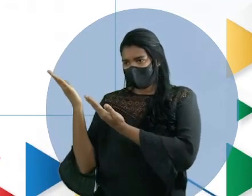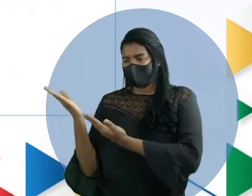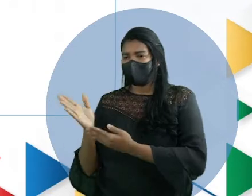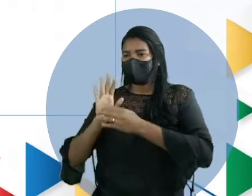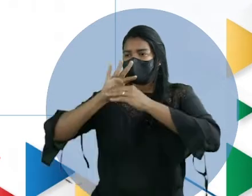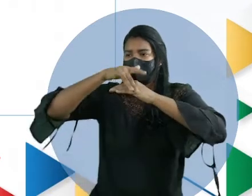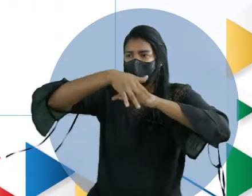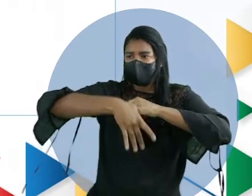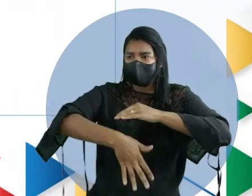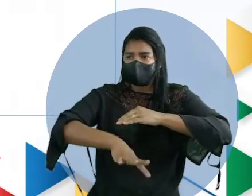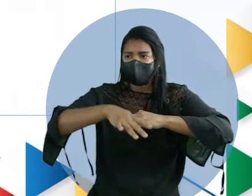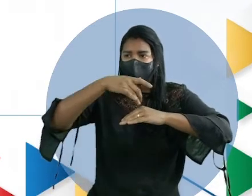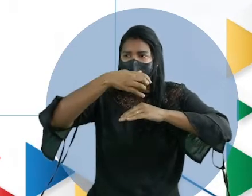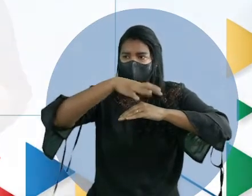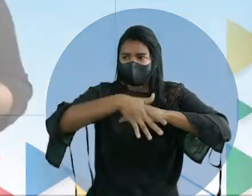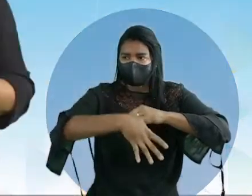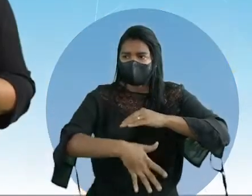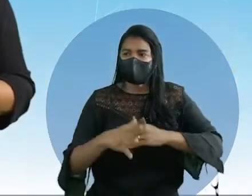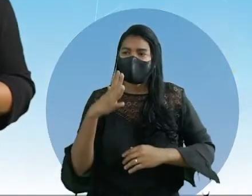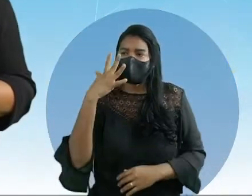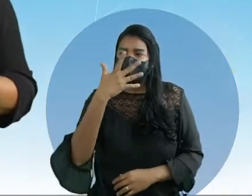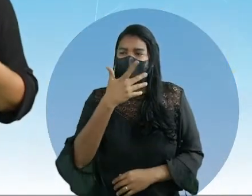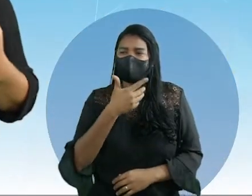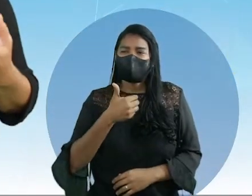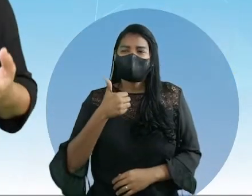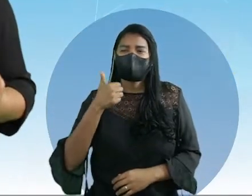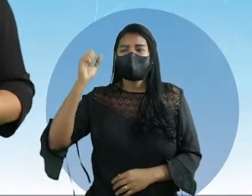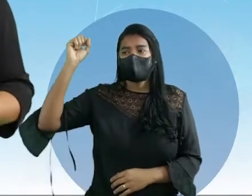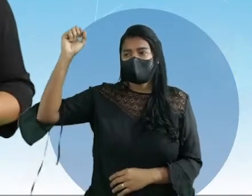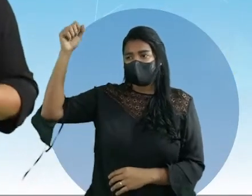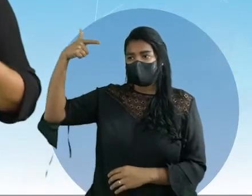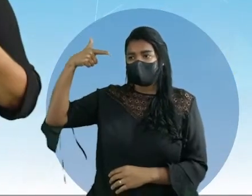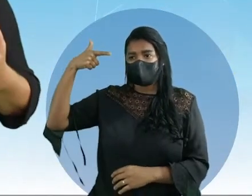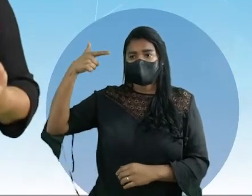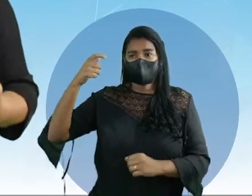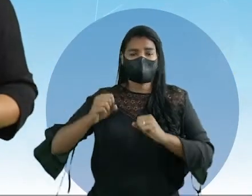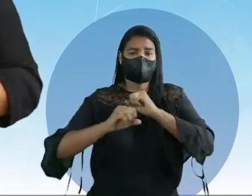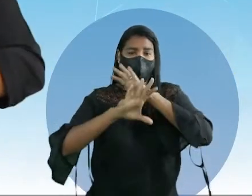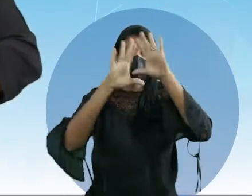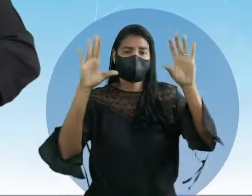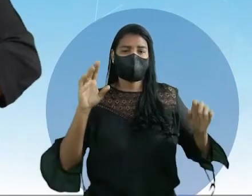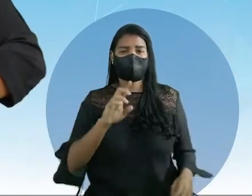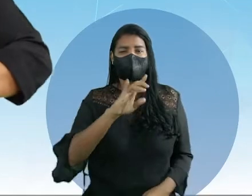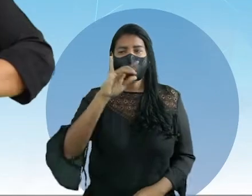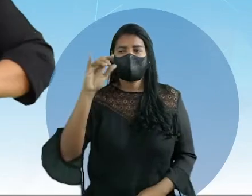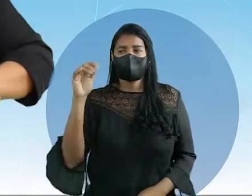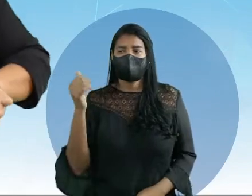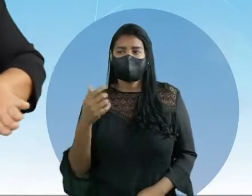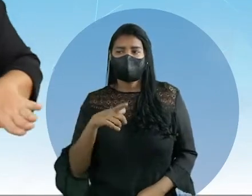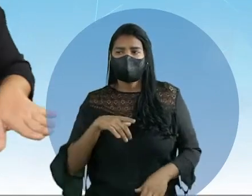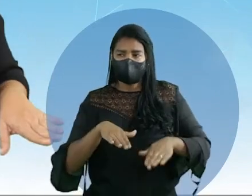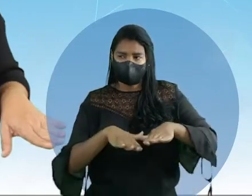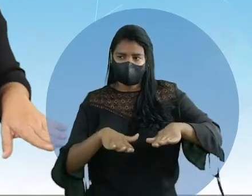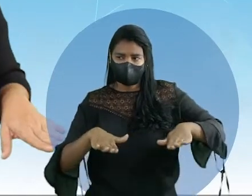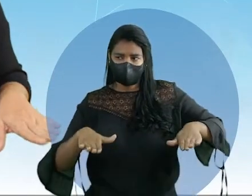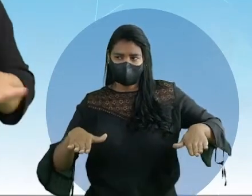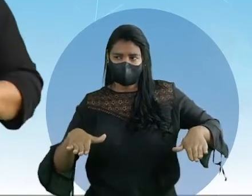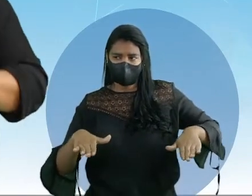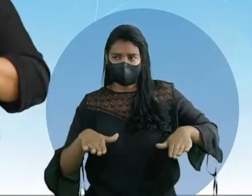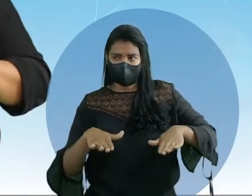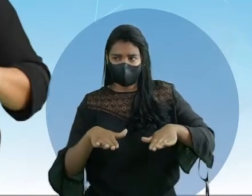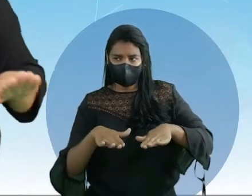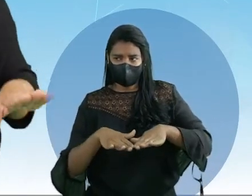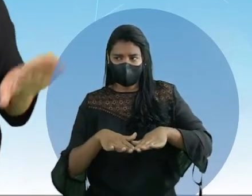ficam brancas, de acordo com a luminosidade do sol, do clima, do dia, e tem essa roupagem vermelhada,